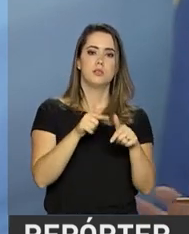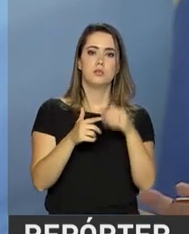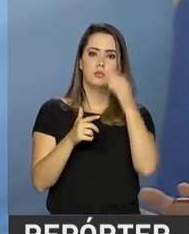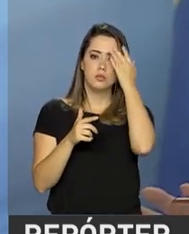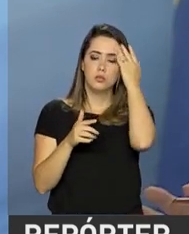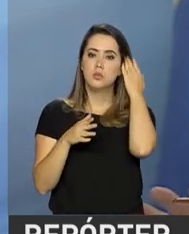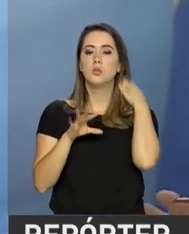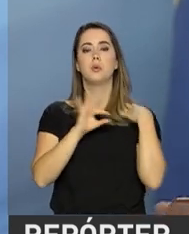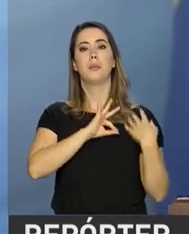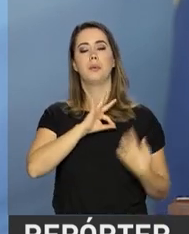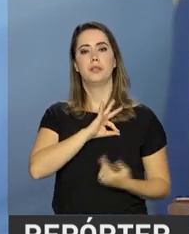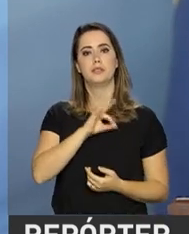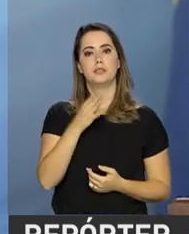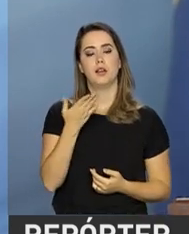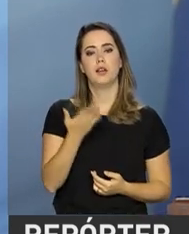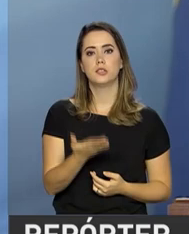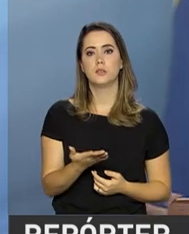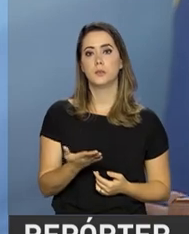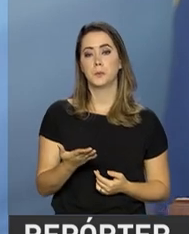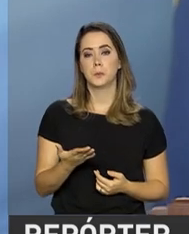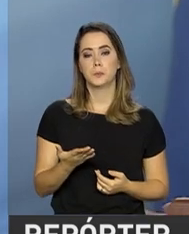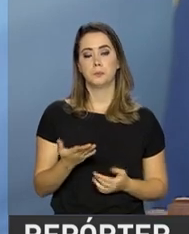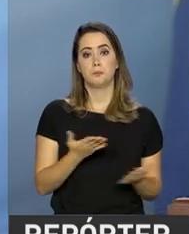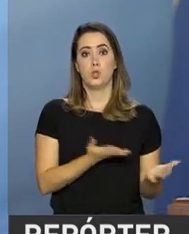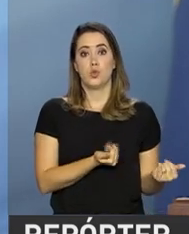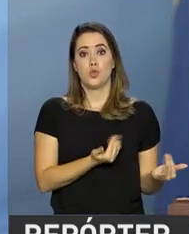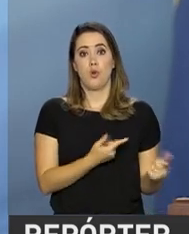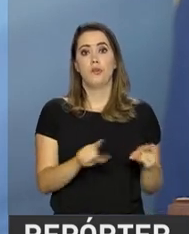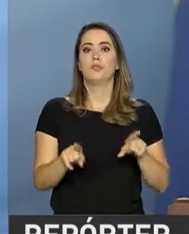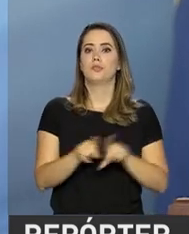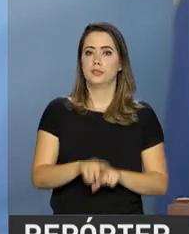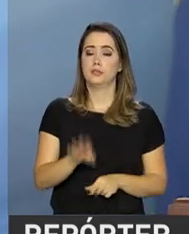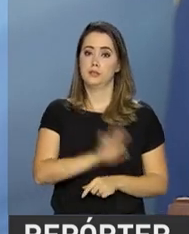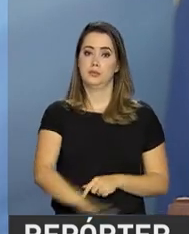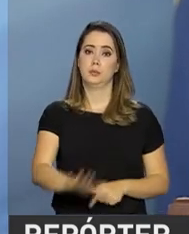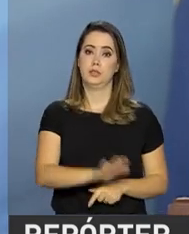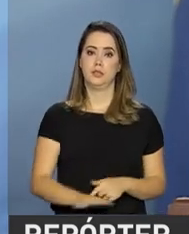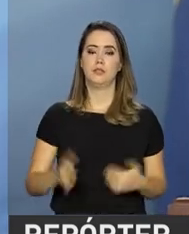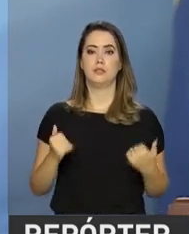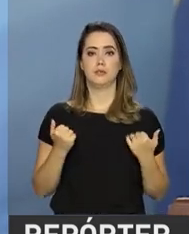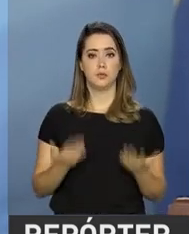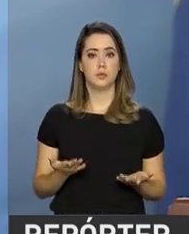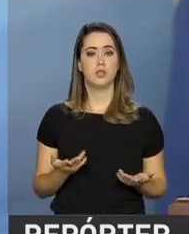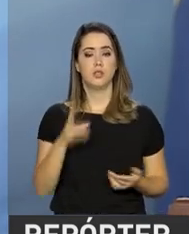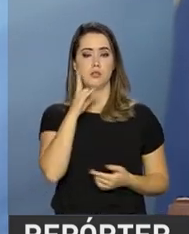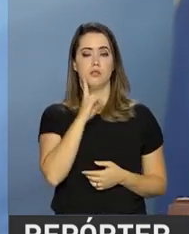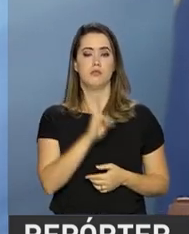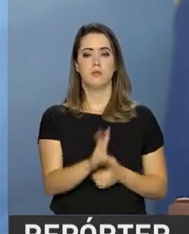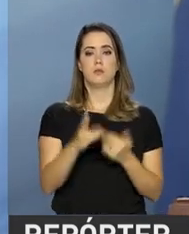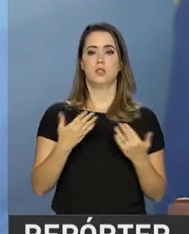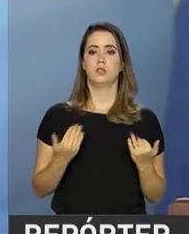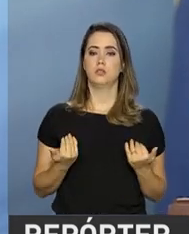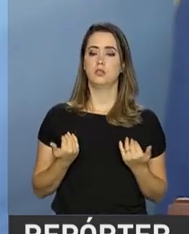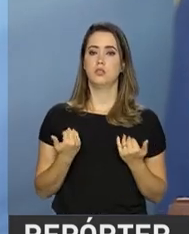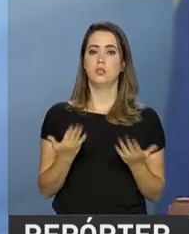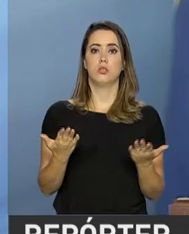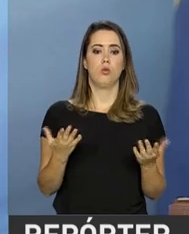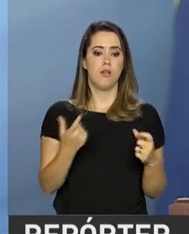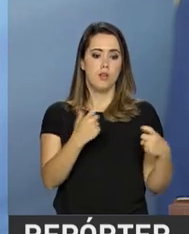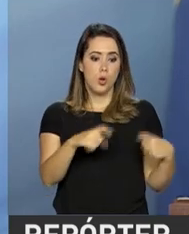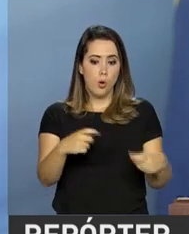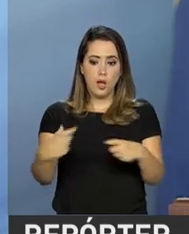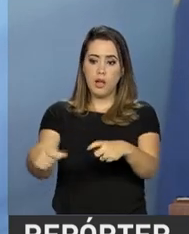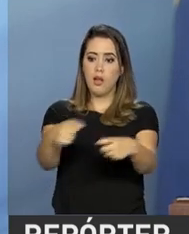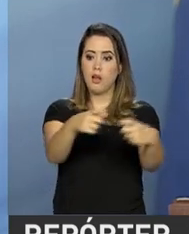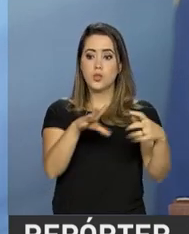policiais, jovens e crianças e vendo bairros